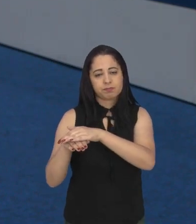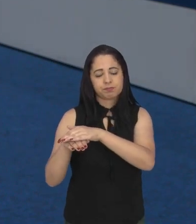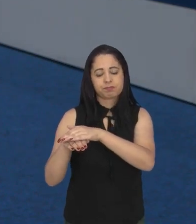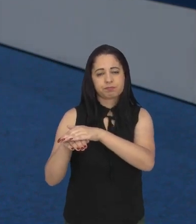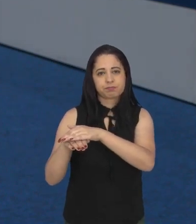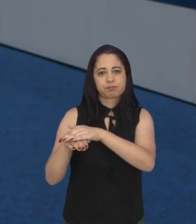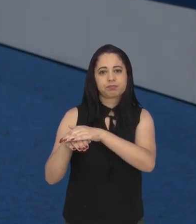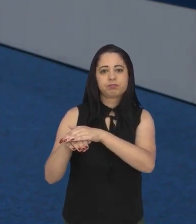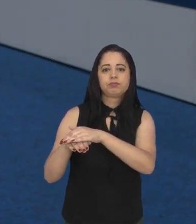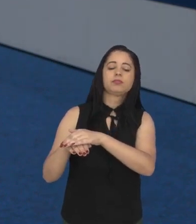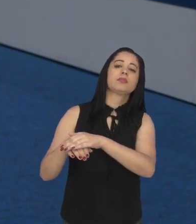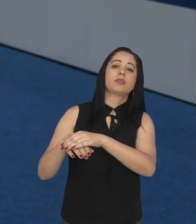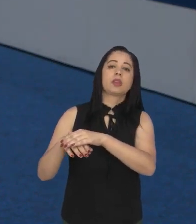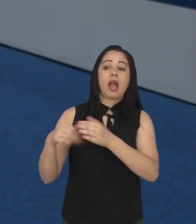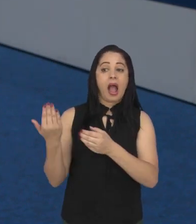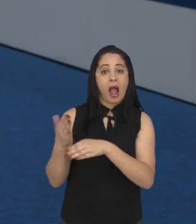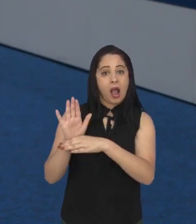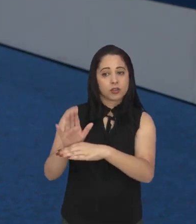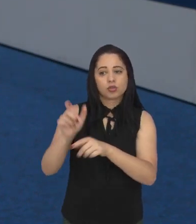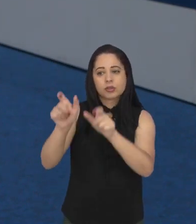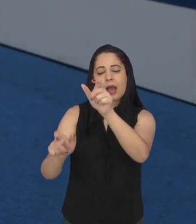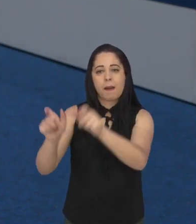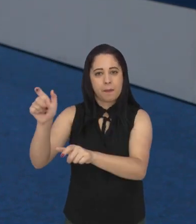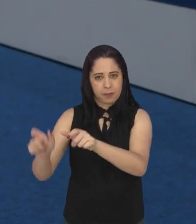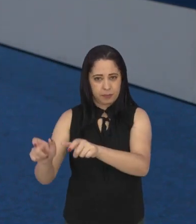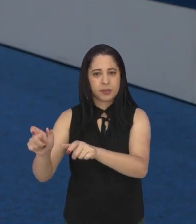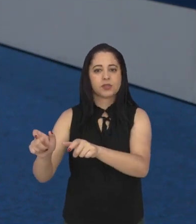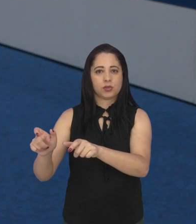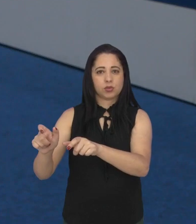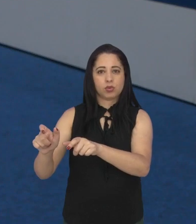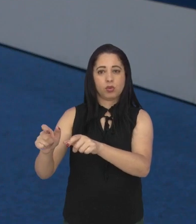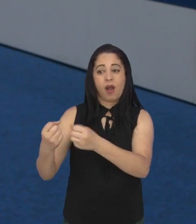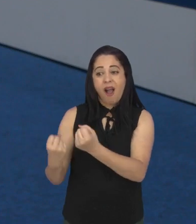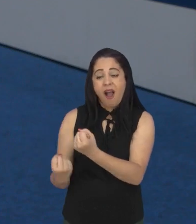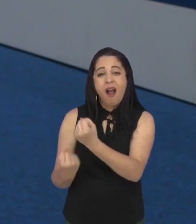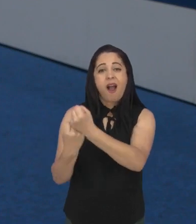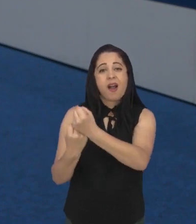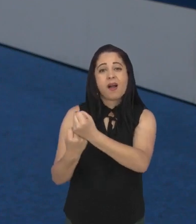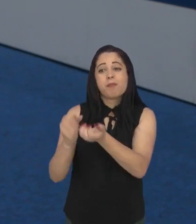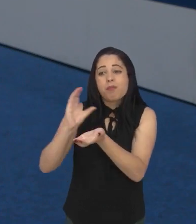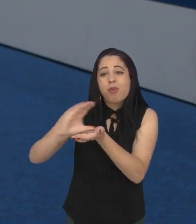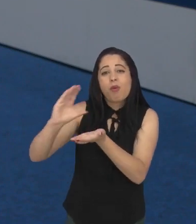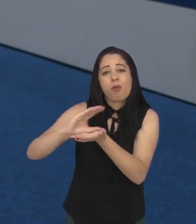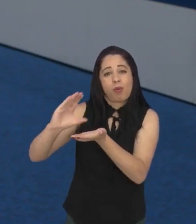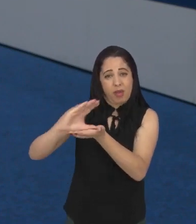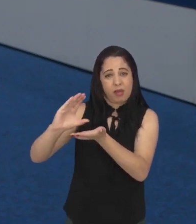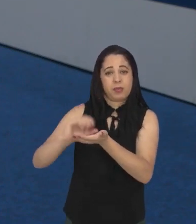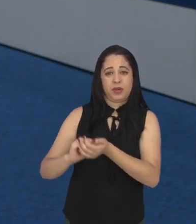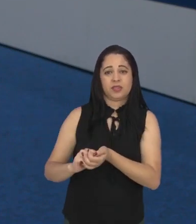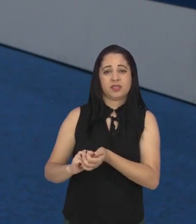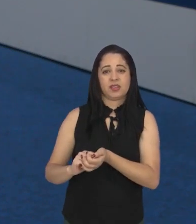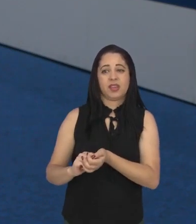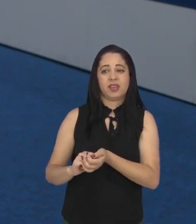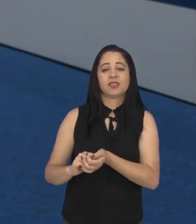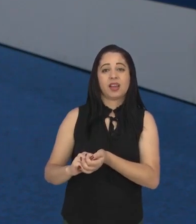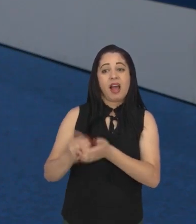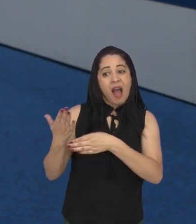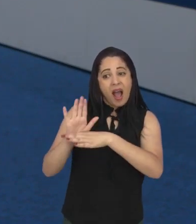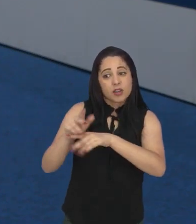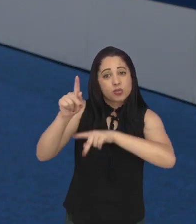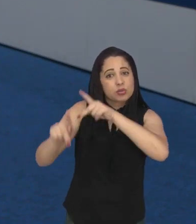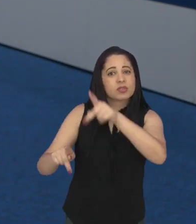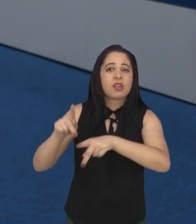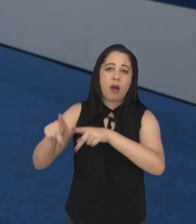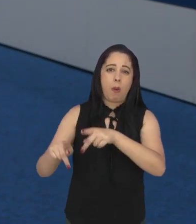Secretaria de Proteção e Defesa do Cidadão, atuante para dar esses recursos nessas horas de enchente,